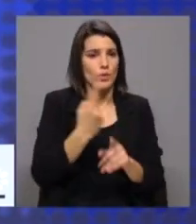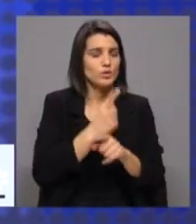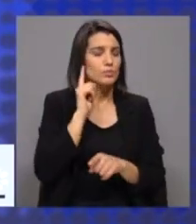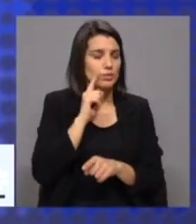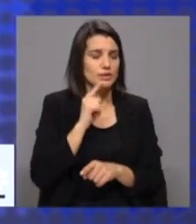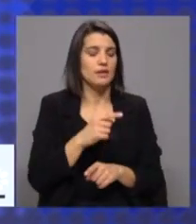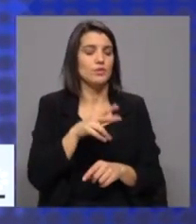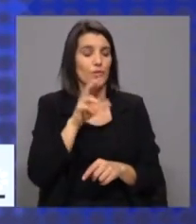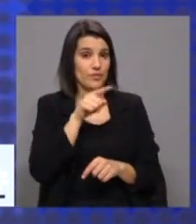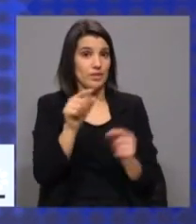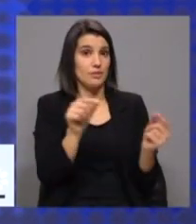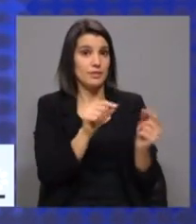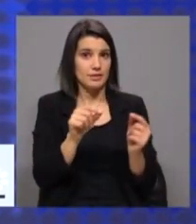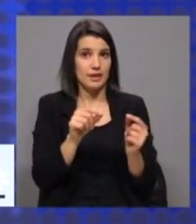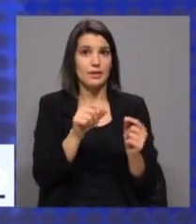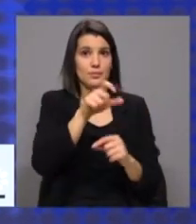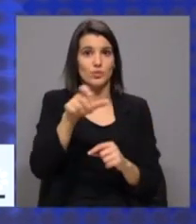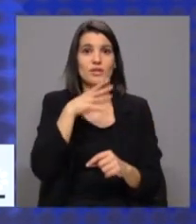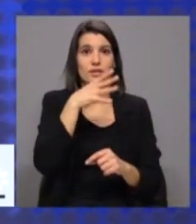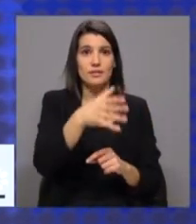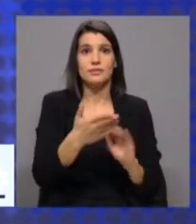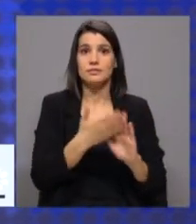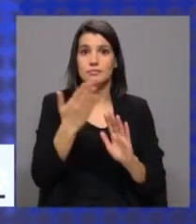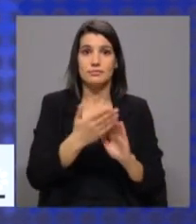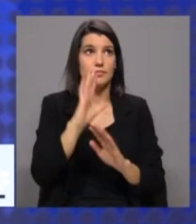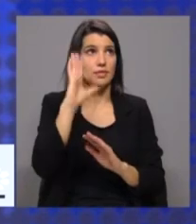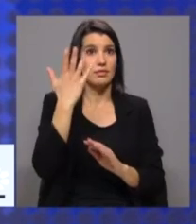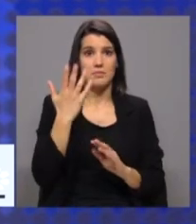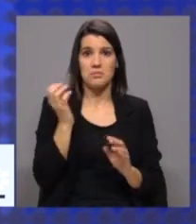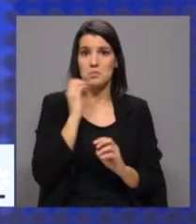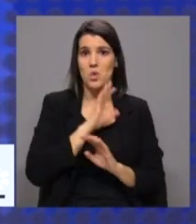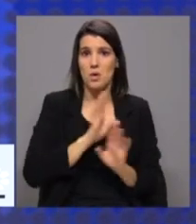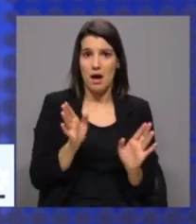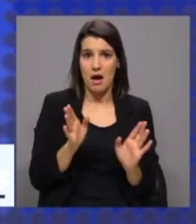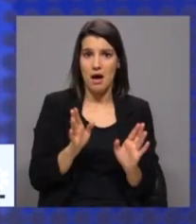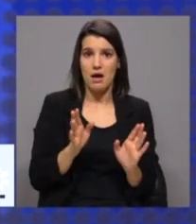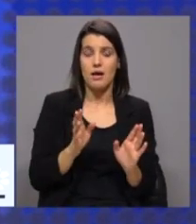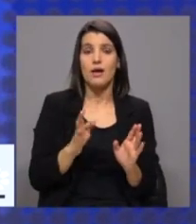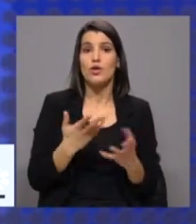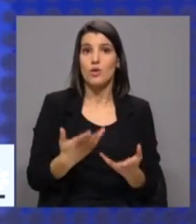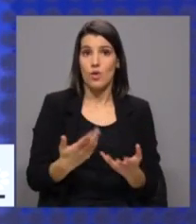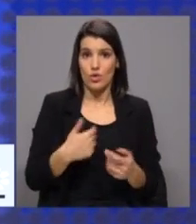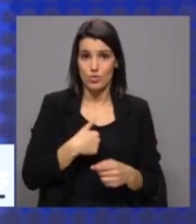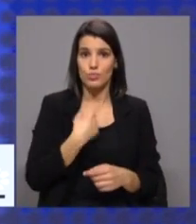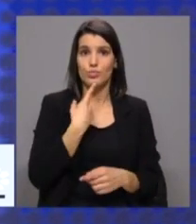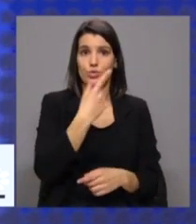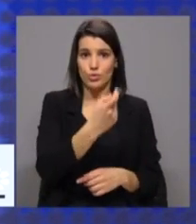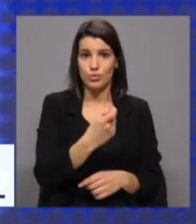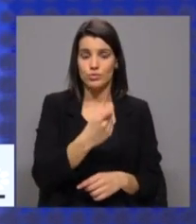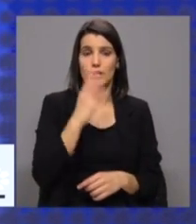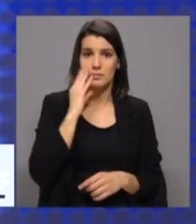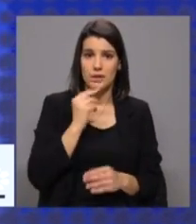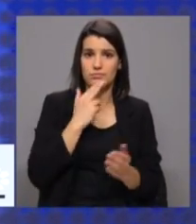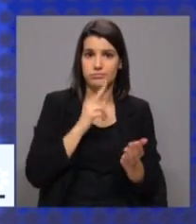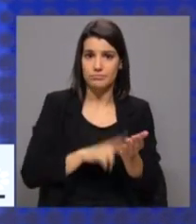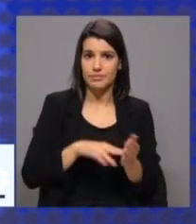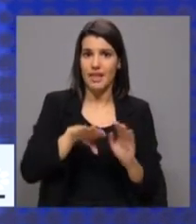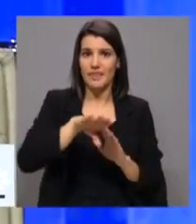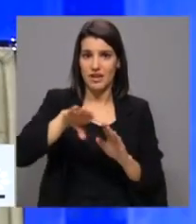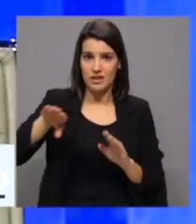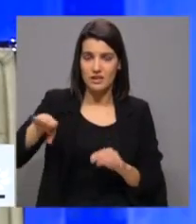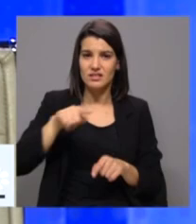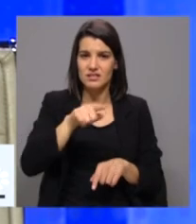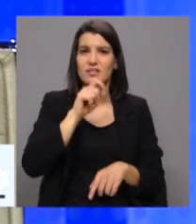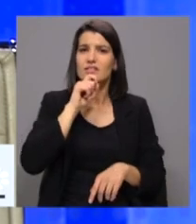com quem disse que a emergência climática de facto não existe. E a pergunta que eu lhe coloco é se acha mesmo que com a direita, alguma